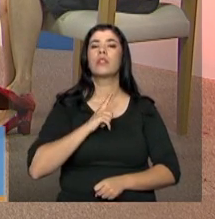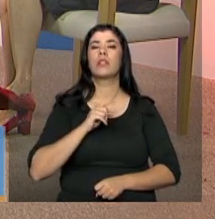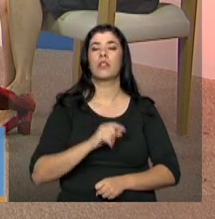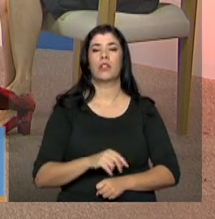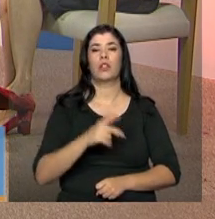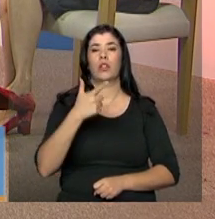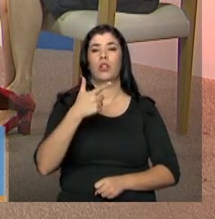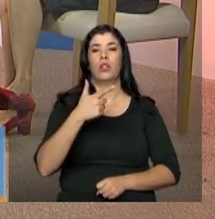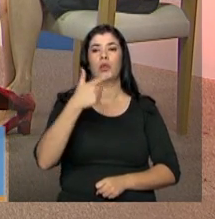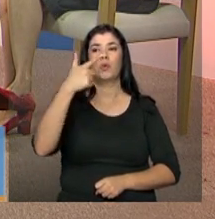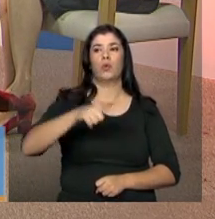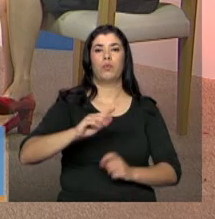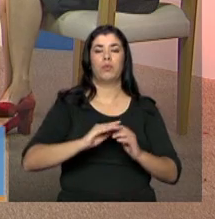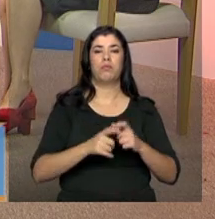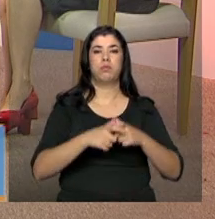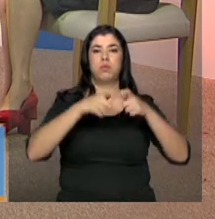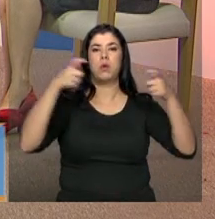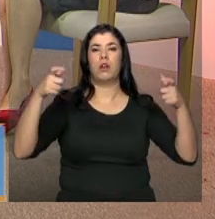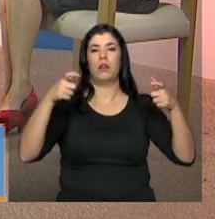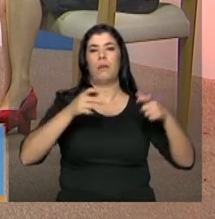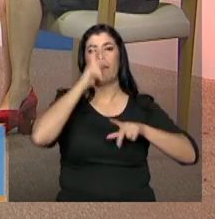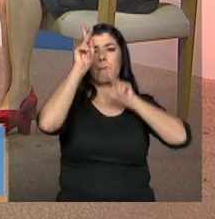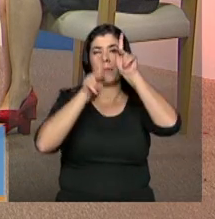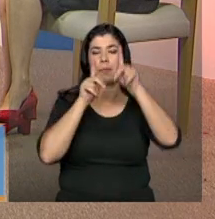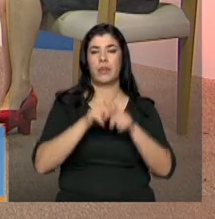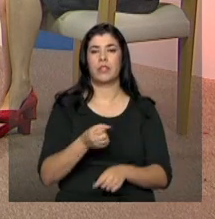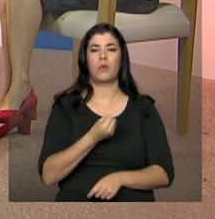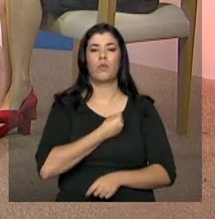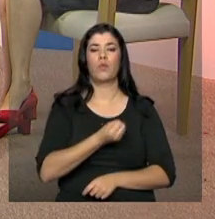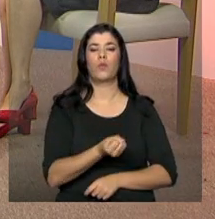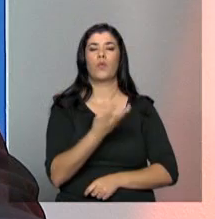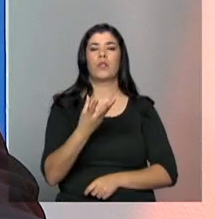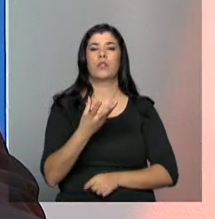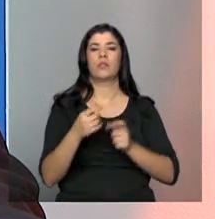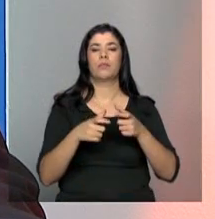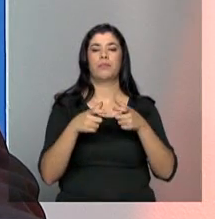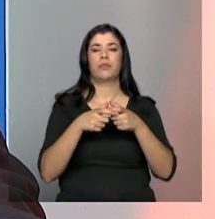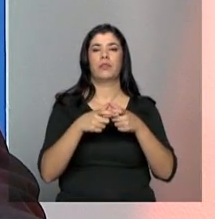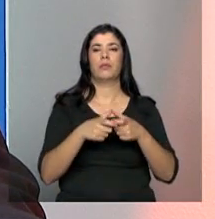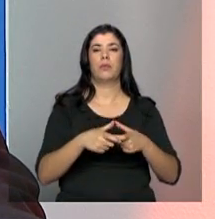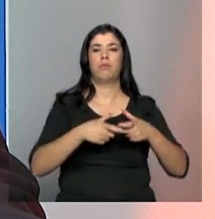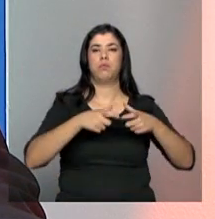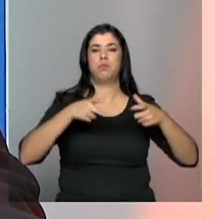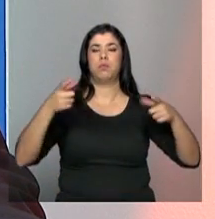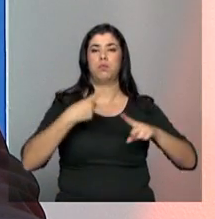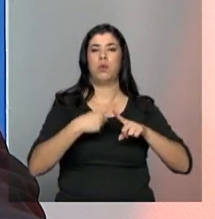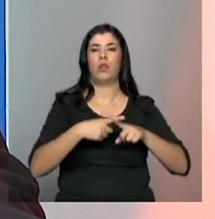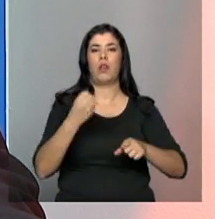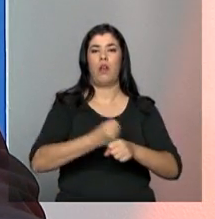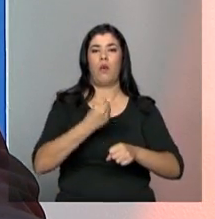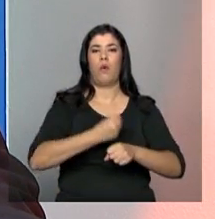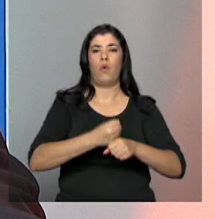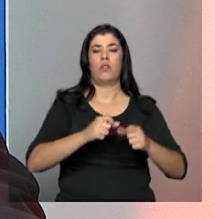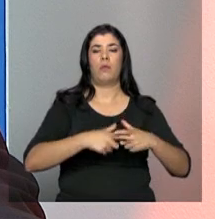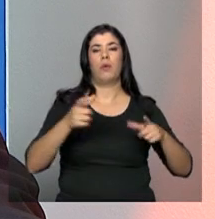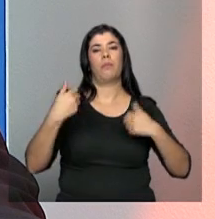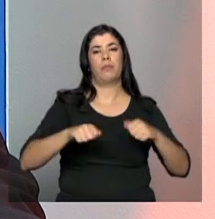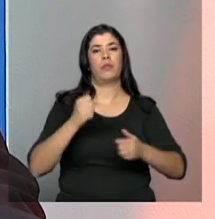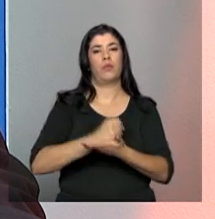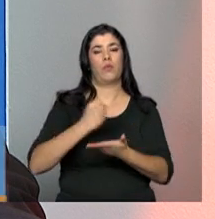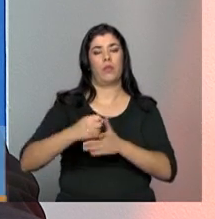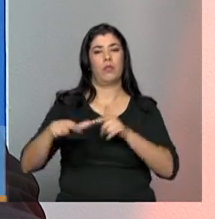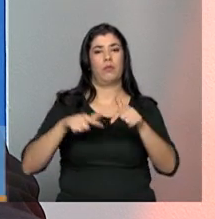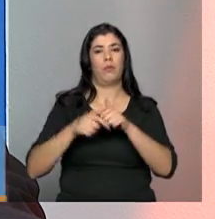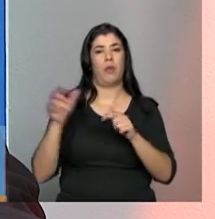população. Então, quer dizer, surgem os fenômenos, surgem as demandas sociais. Então, tem os fenômenos sociais, tem os fenômenos políticos,